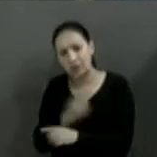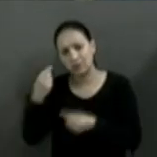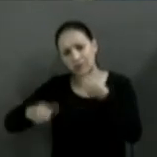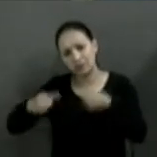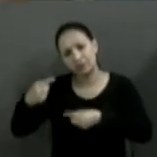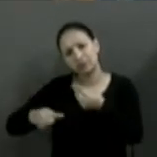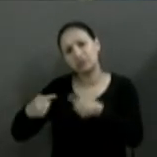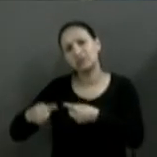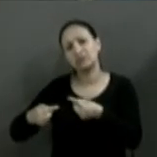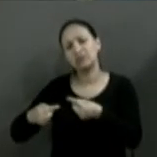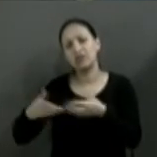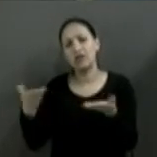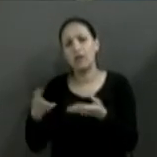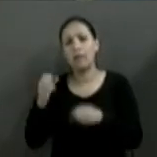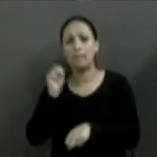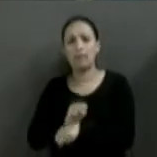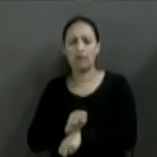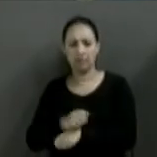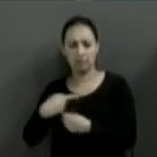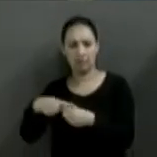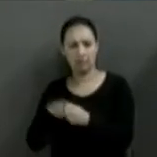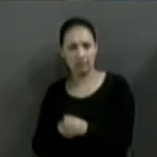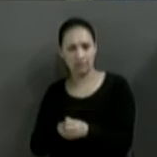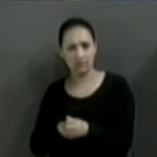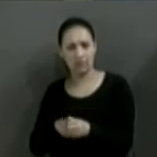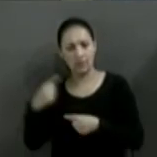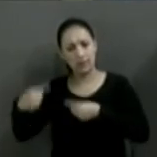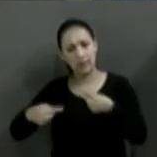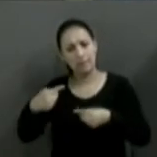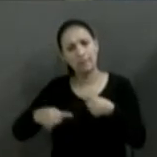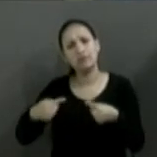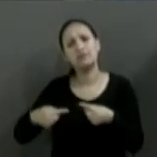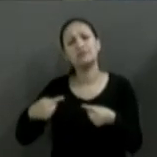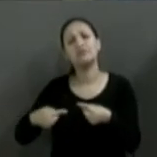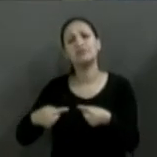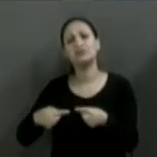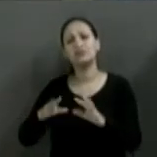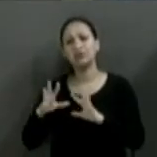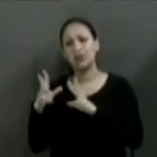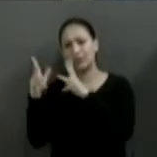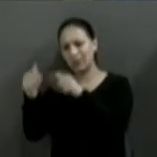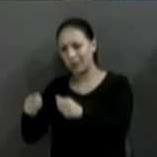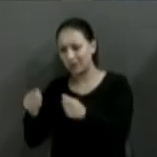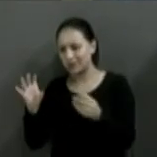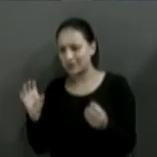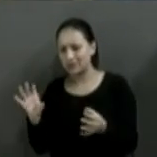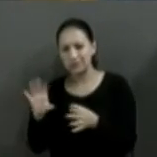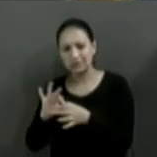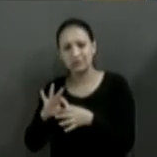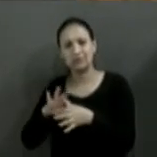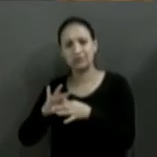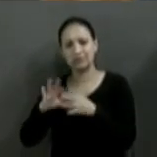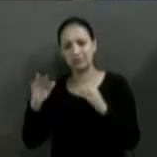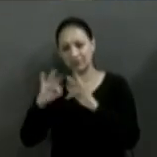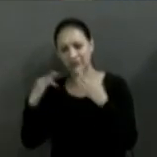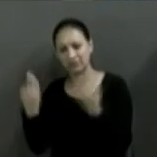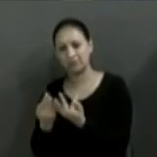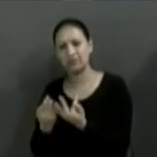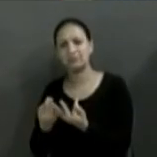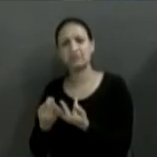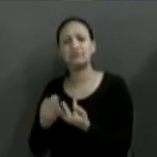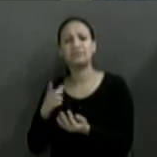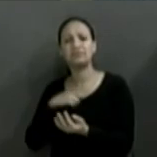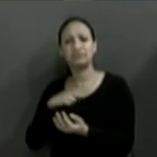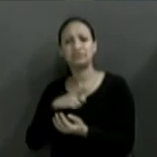que está parado na cidade. E esse debate se faz com todas as famílias, todos os atingidos. Houve recentemente uma